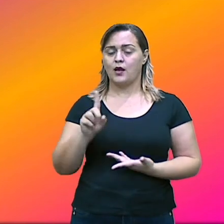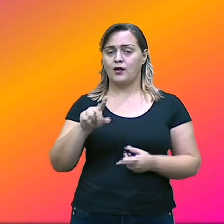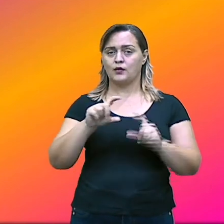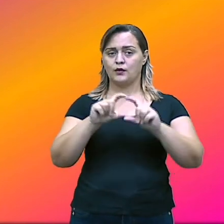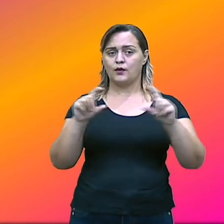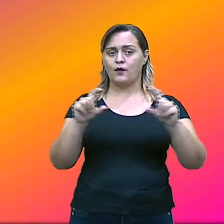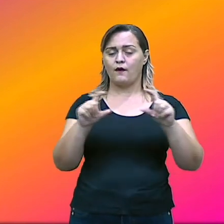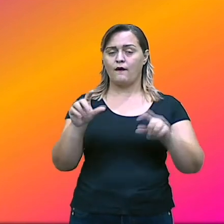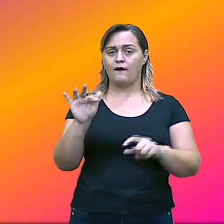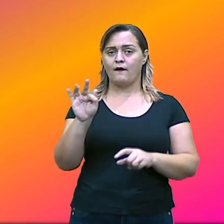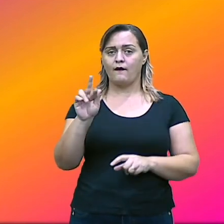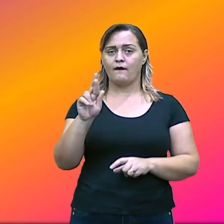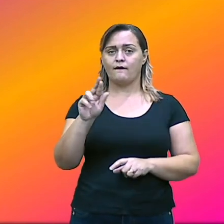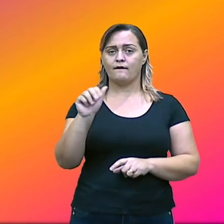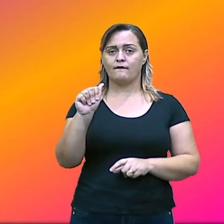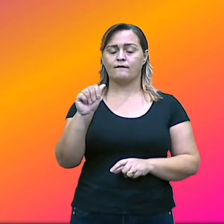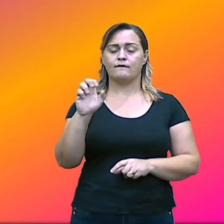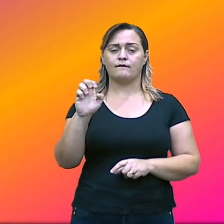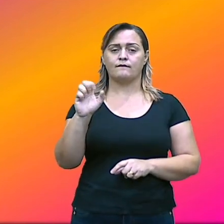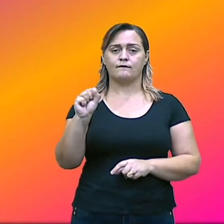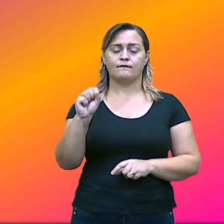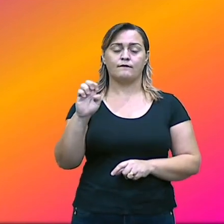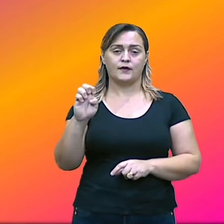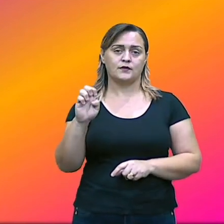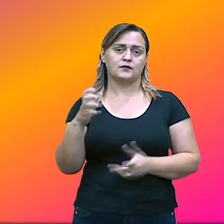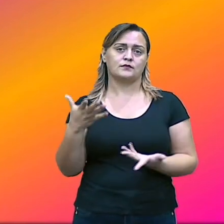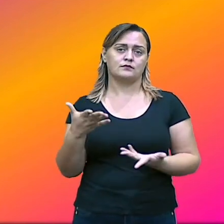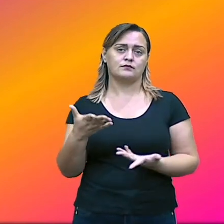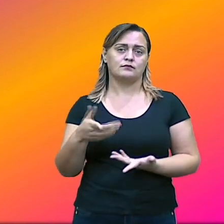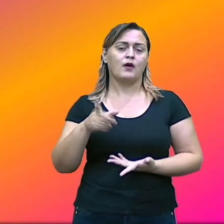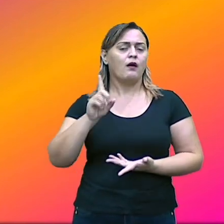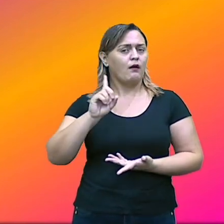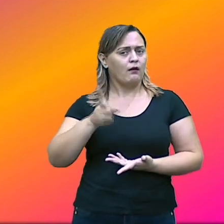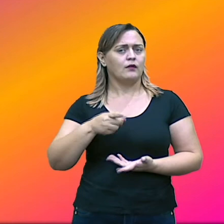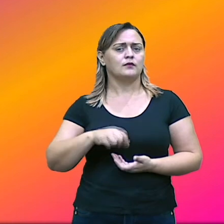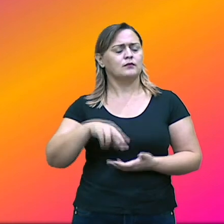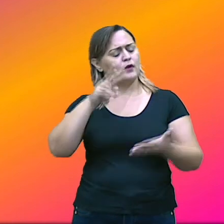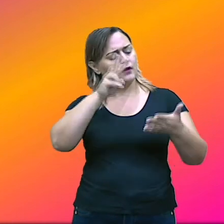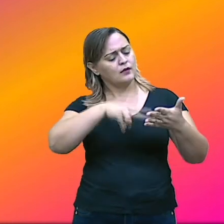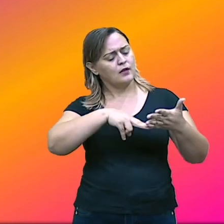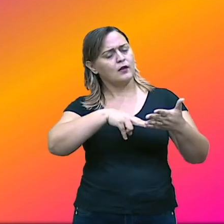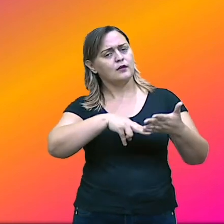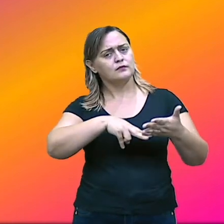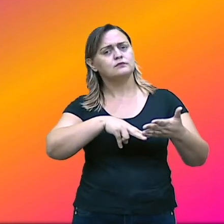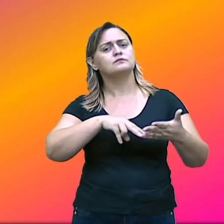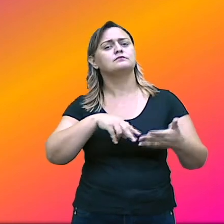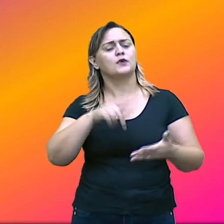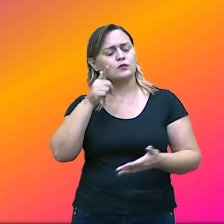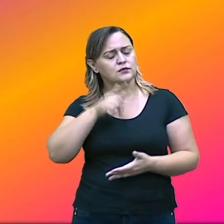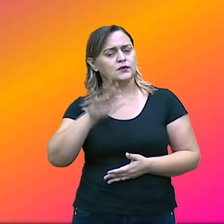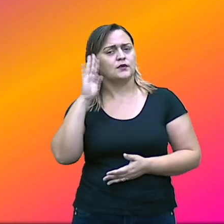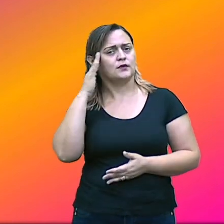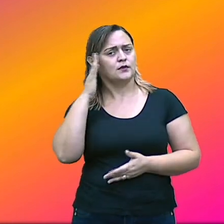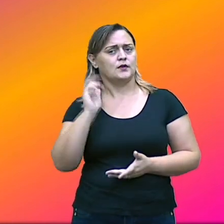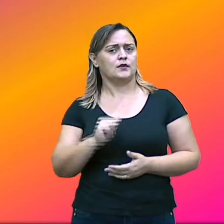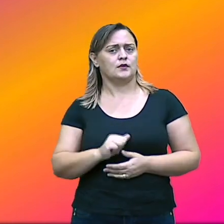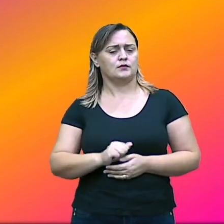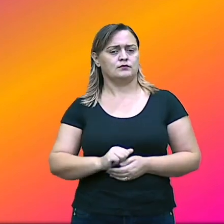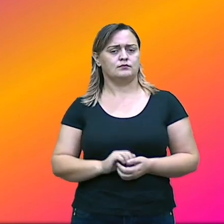linguístico aí que teve o seu sentido completo. Você consegue entender, não é mesmo? Silêncio. E agora?